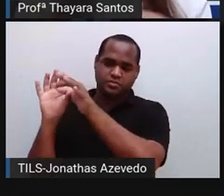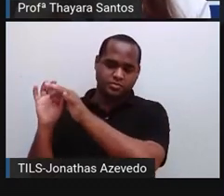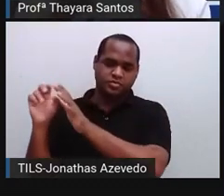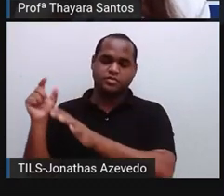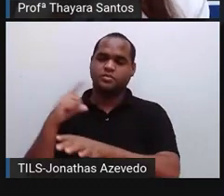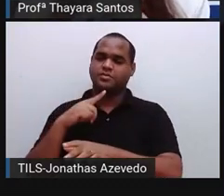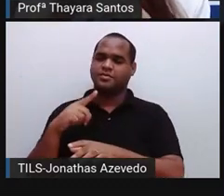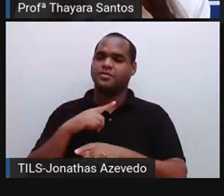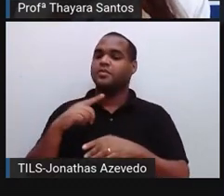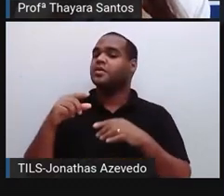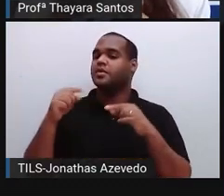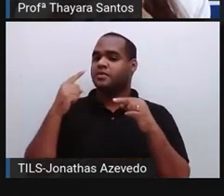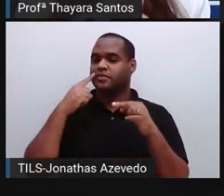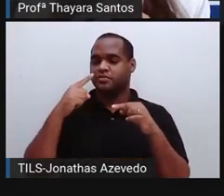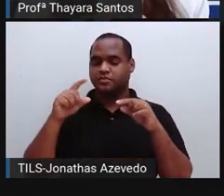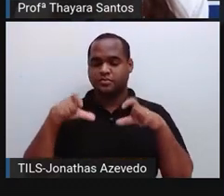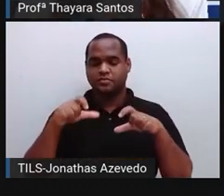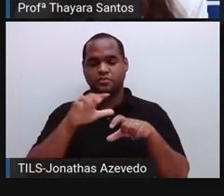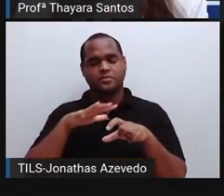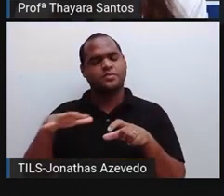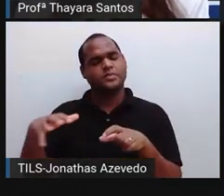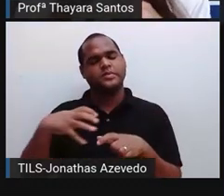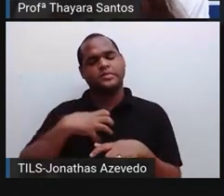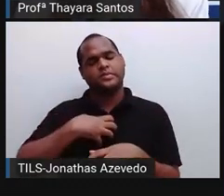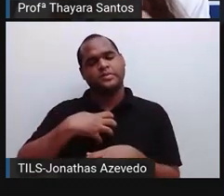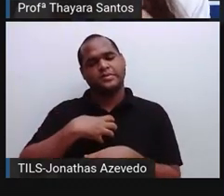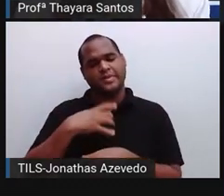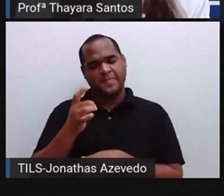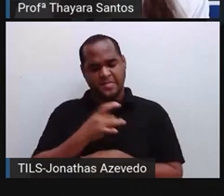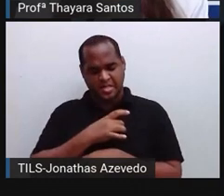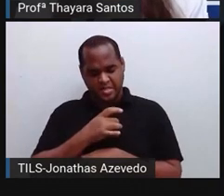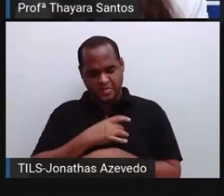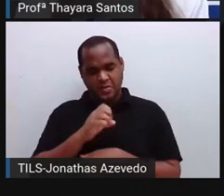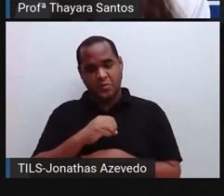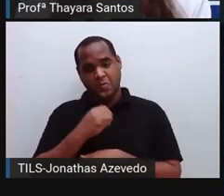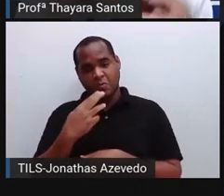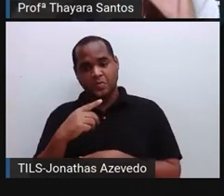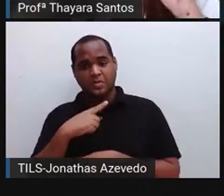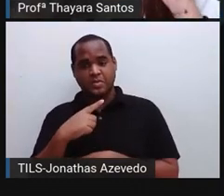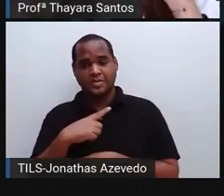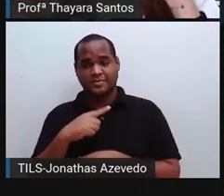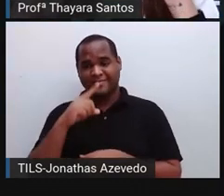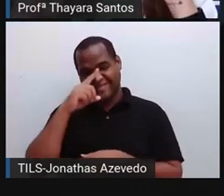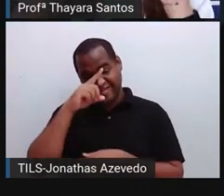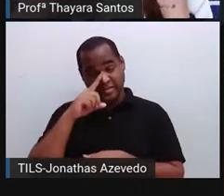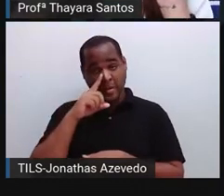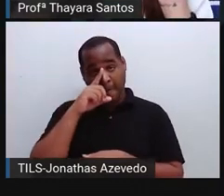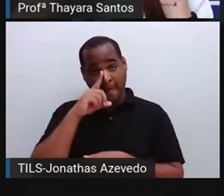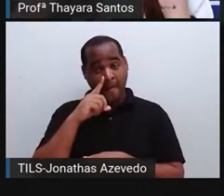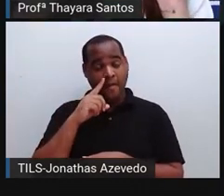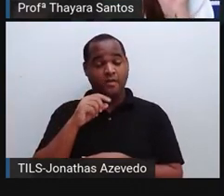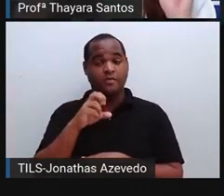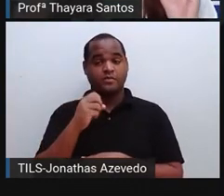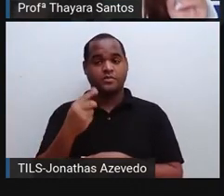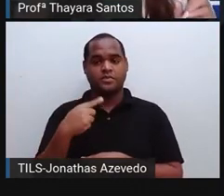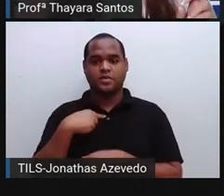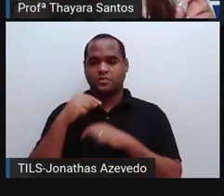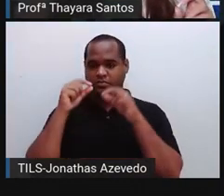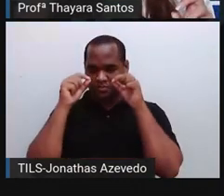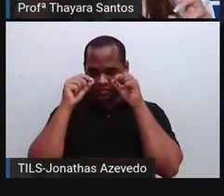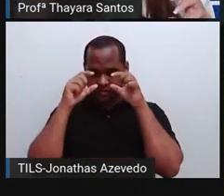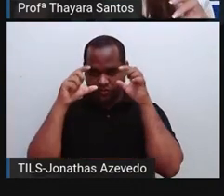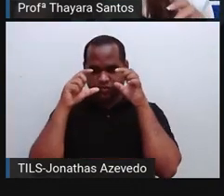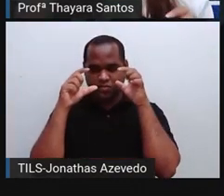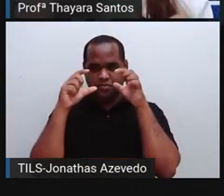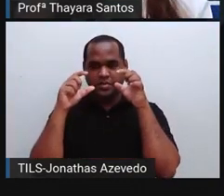está na situação ali que a gente está sentindo, está com medo, está sentindo que é perigosa, a nossa pupila, que é o filtro que a